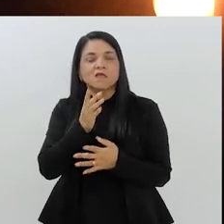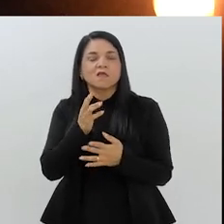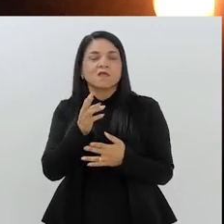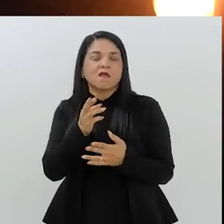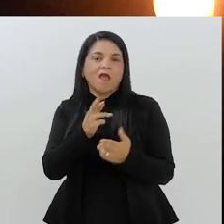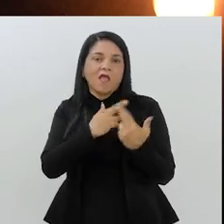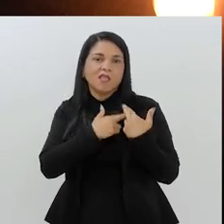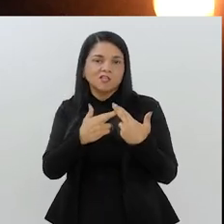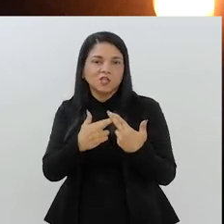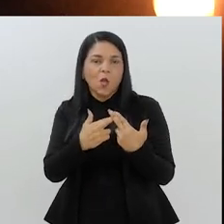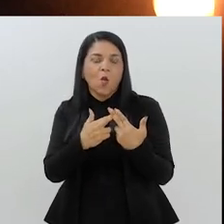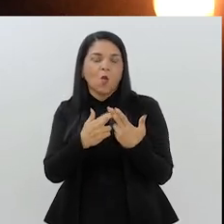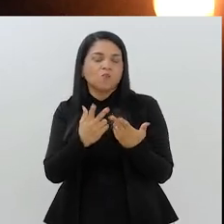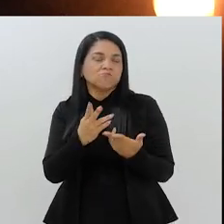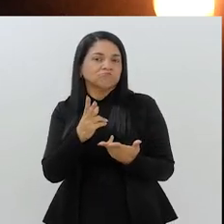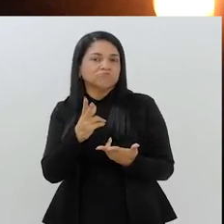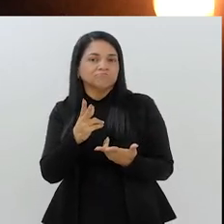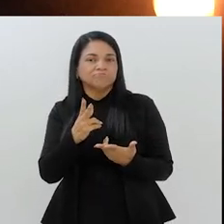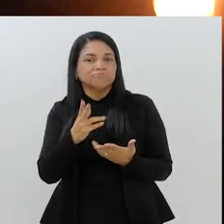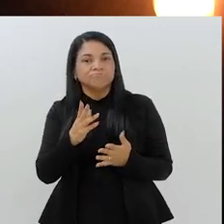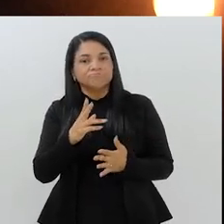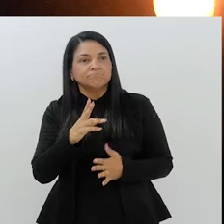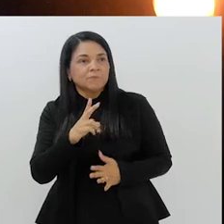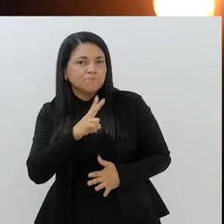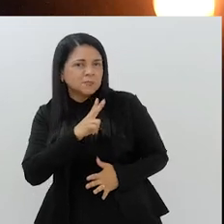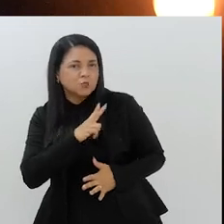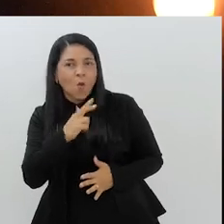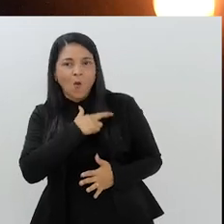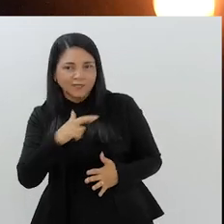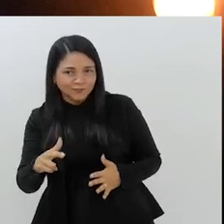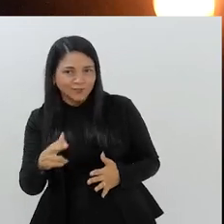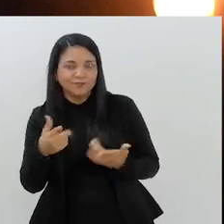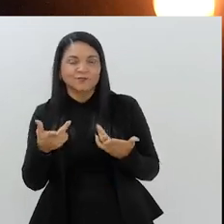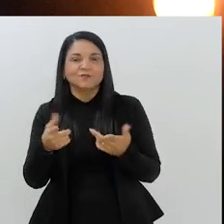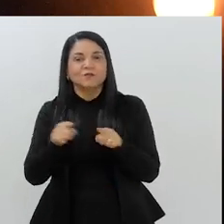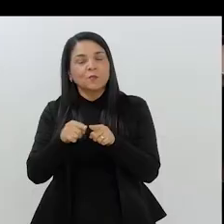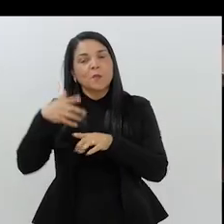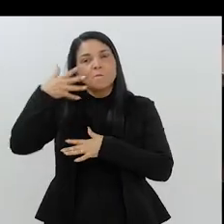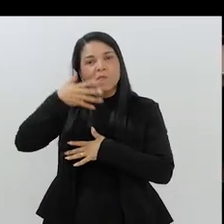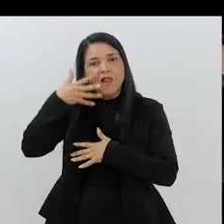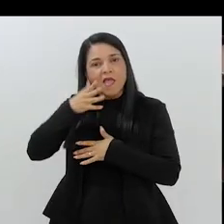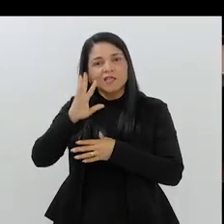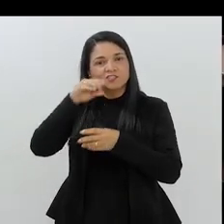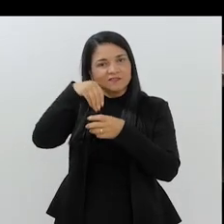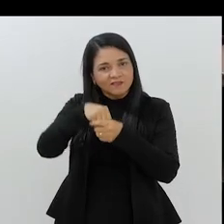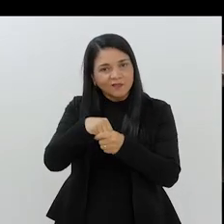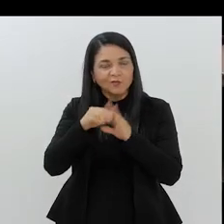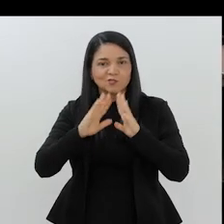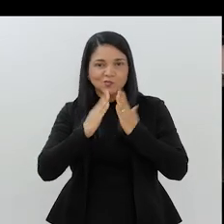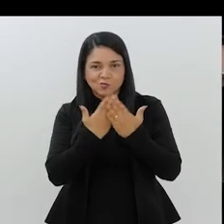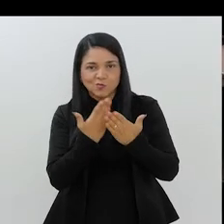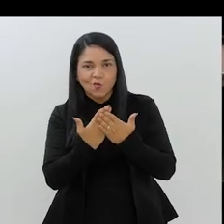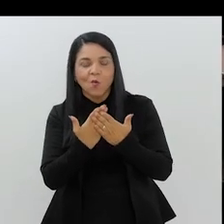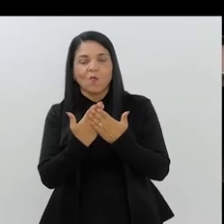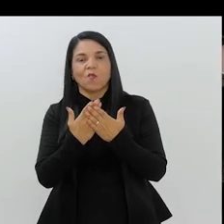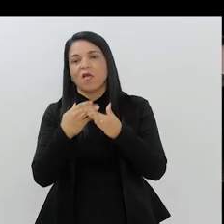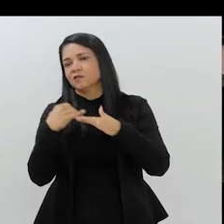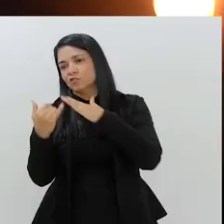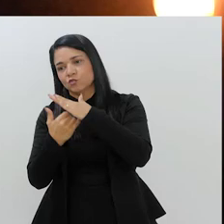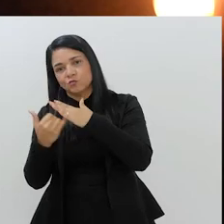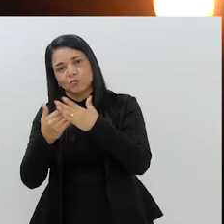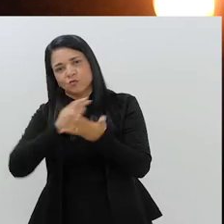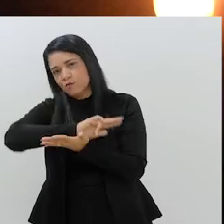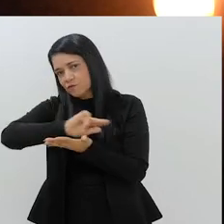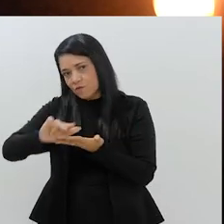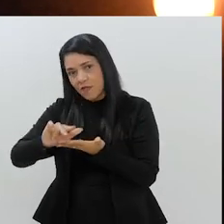islâmica para fins pessoais. Eu ministro palestras sobre a religião islâmica em escolas, faculdades,